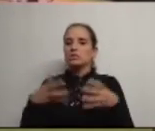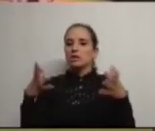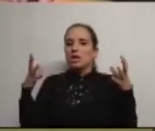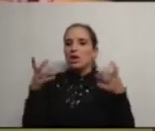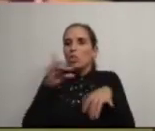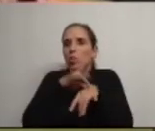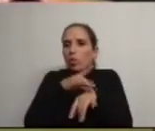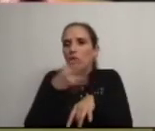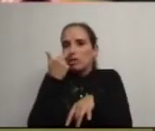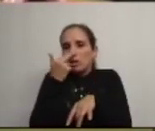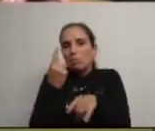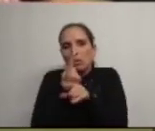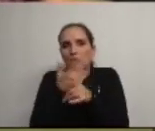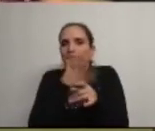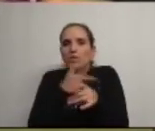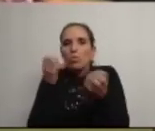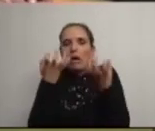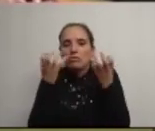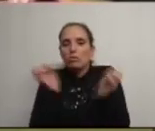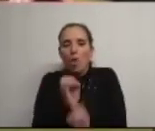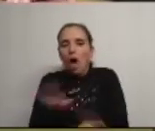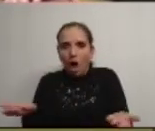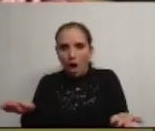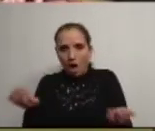constipações ok é isso